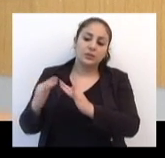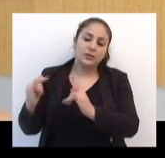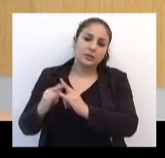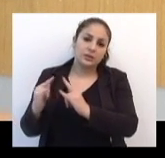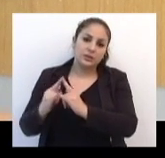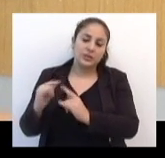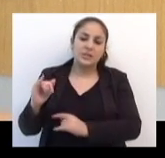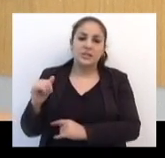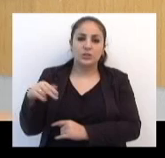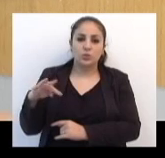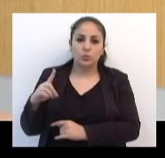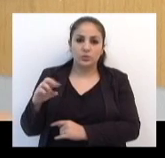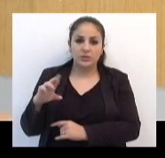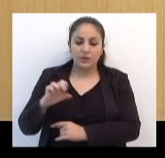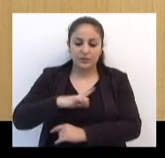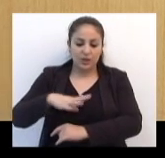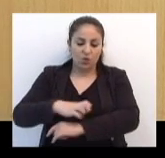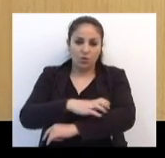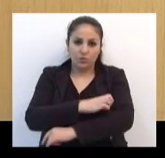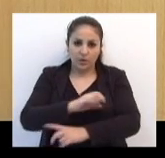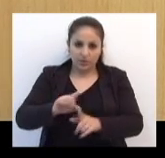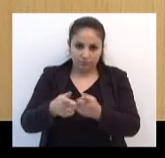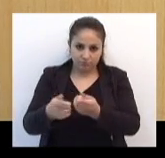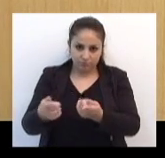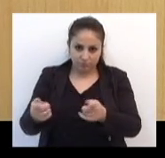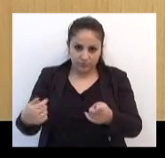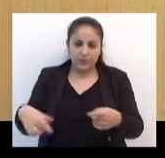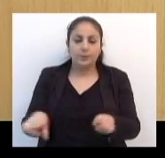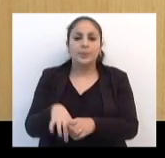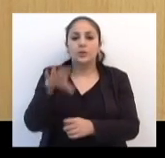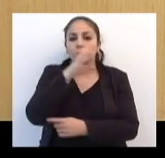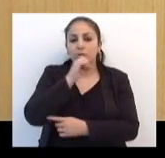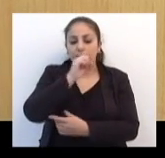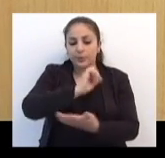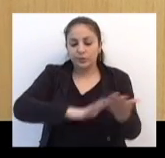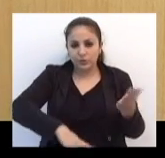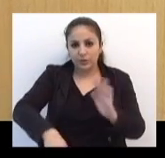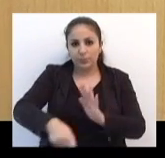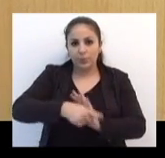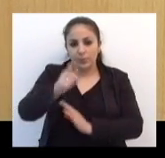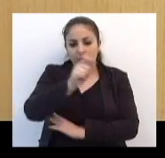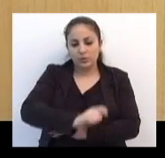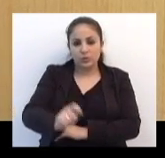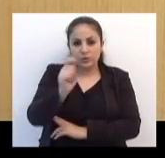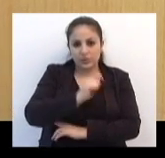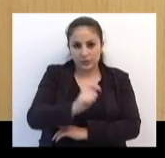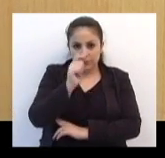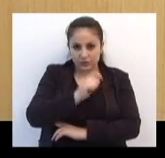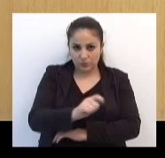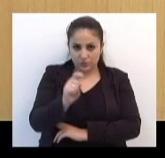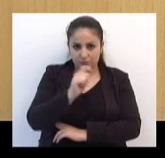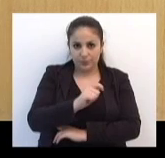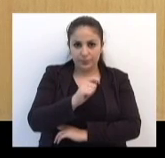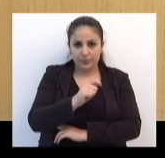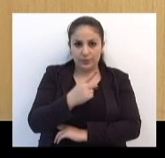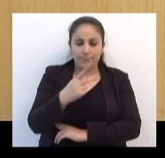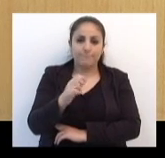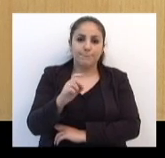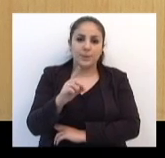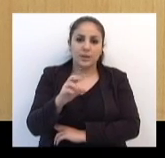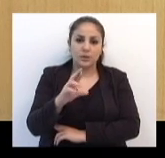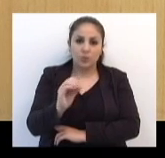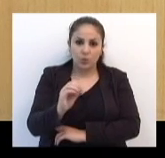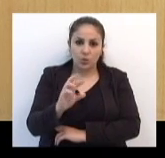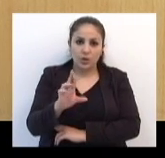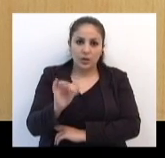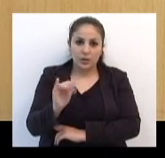oferecer a ovelha assada. No sábado, as atividades serão por conta da Associação de Trovadores Pedro